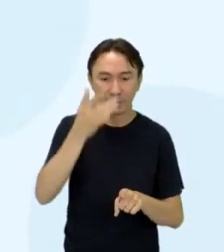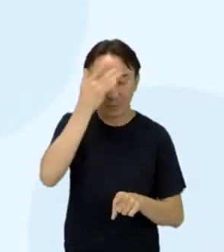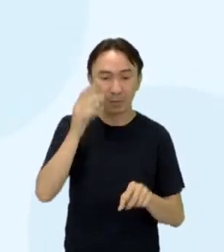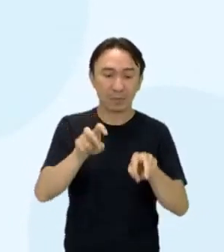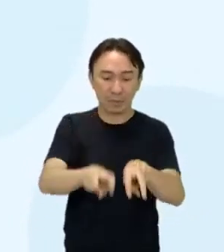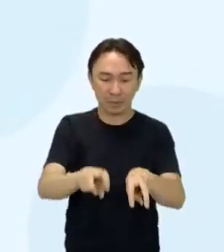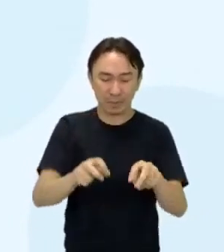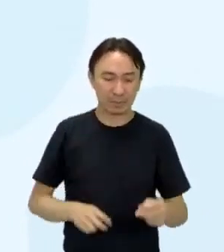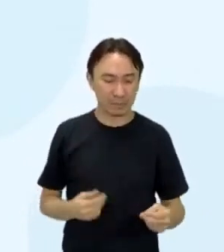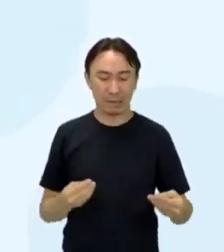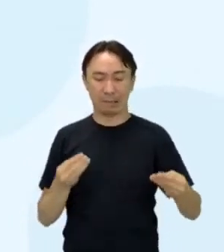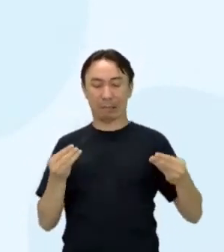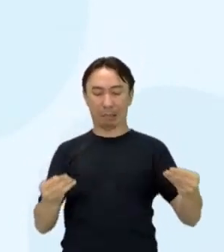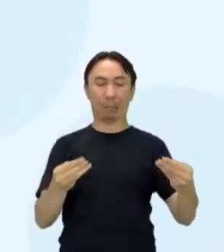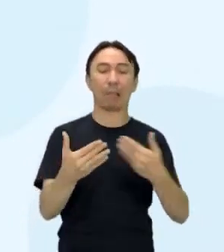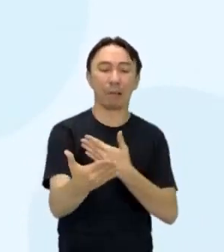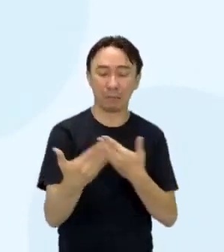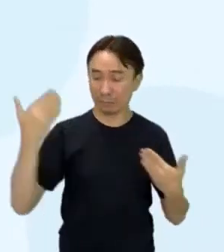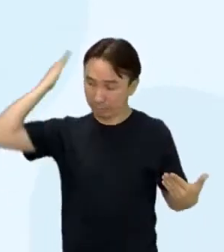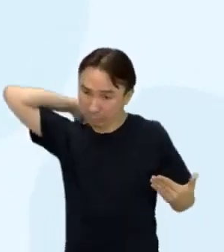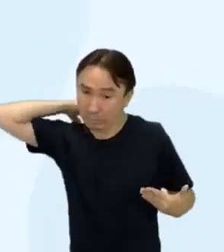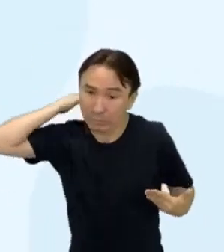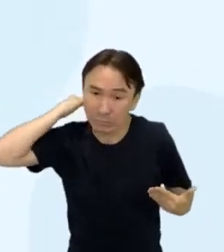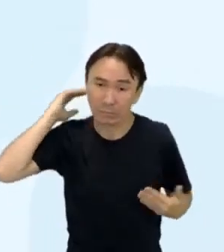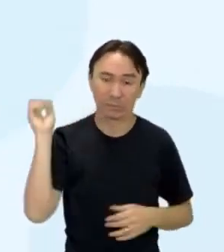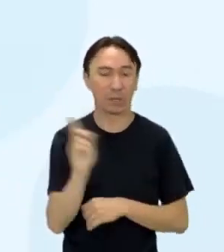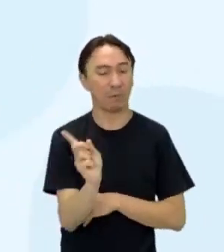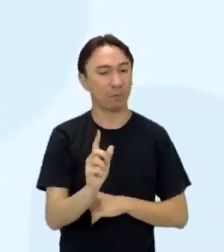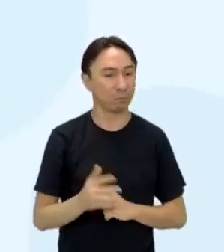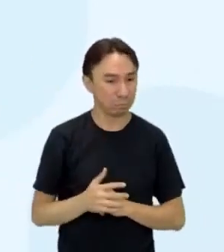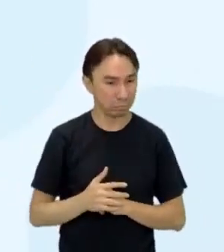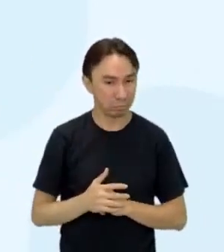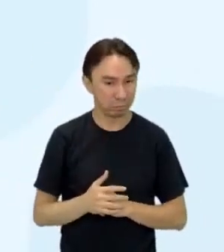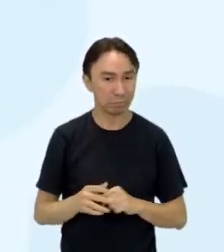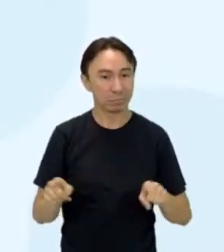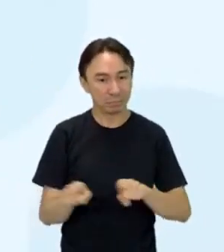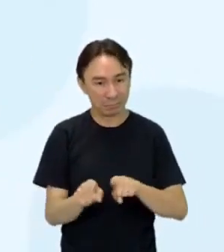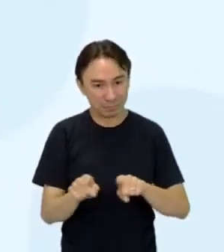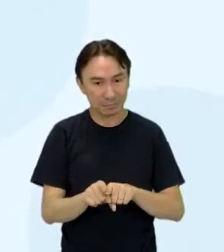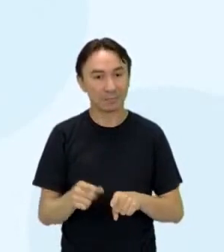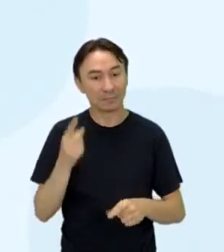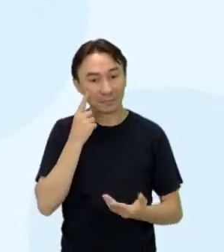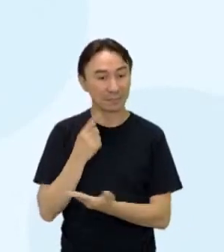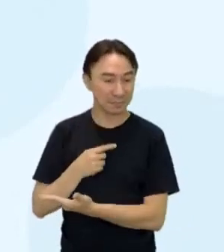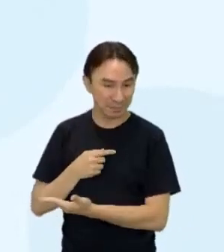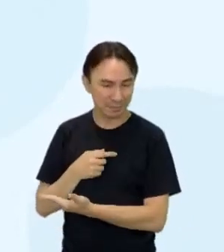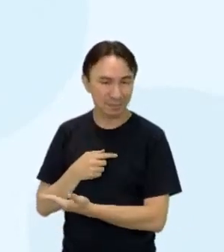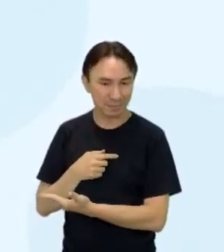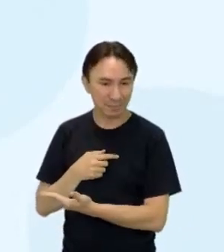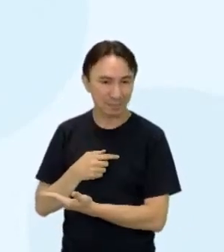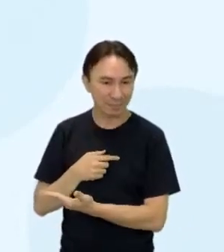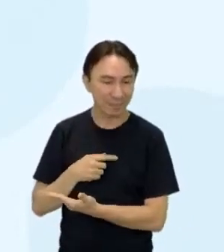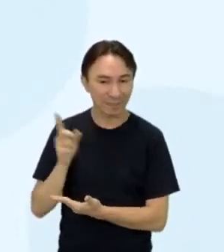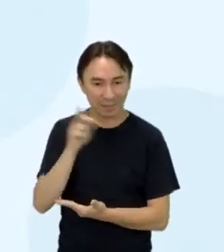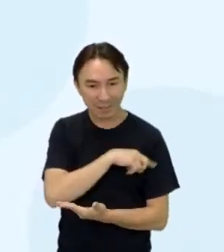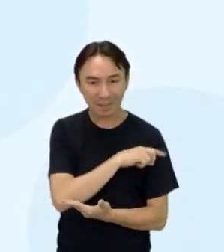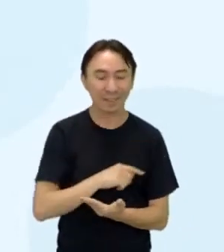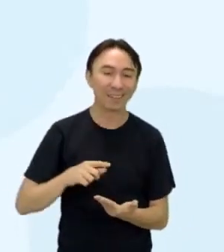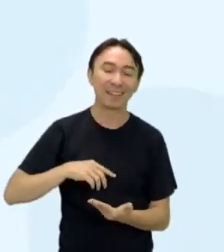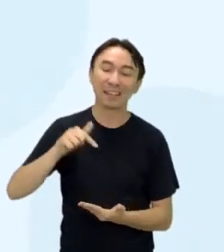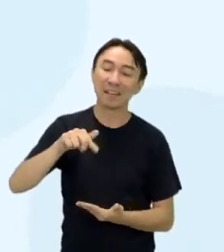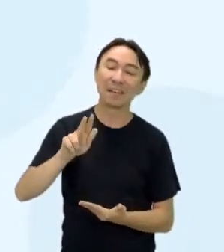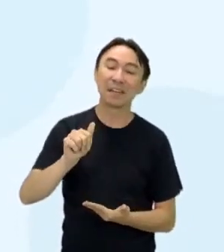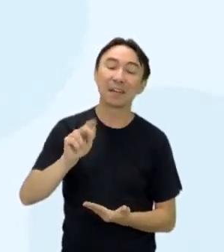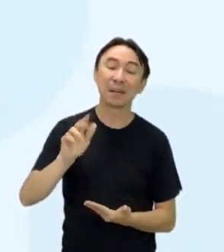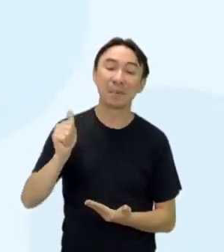artigo 4. Dos quebra-queixos. É permitido o uso de quebra-queixos em duas circunstâncias.